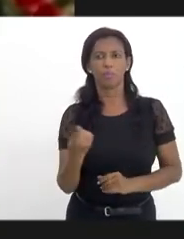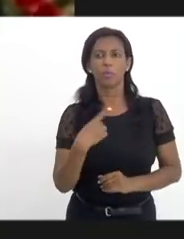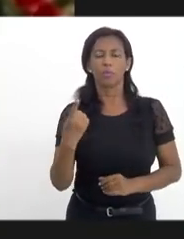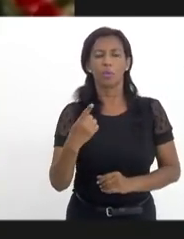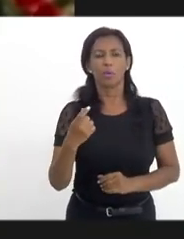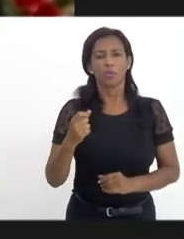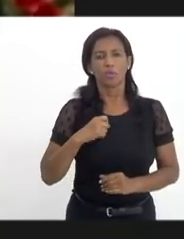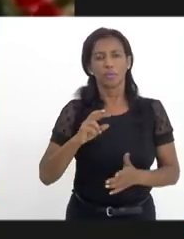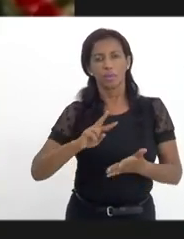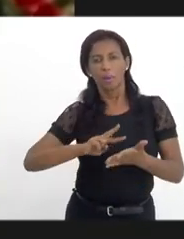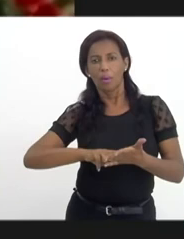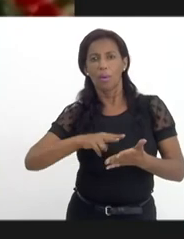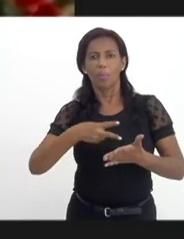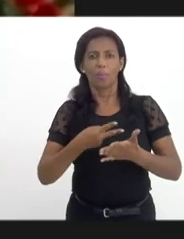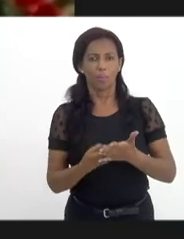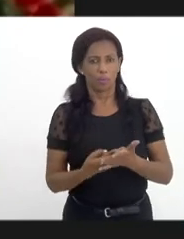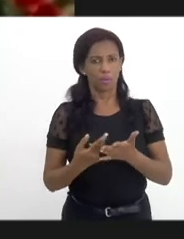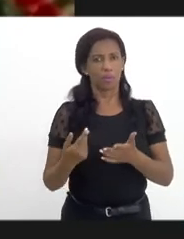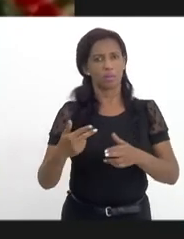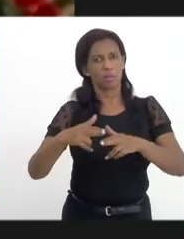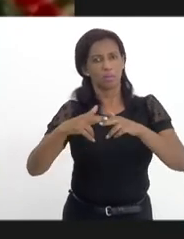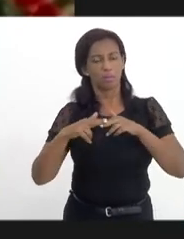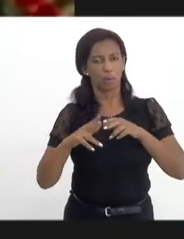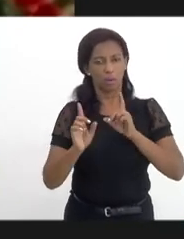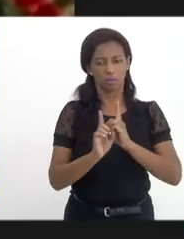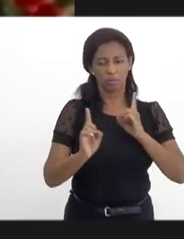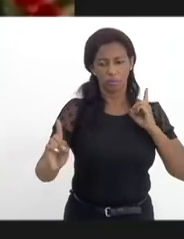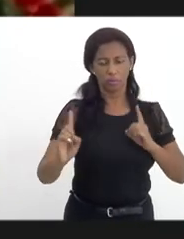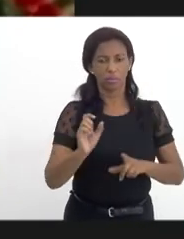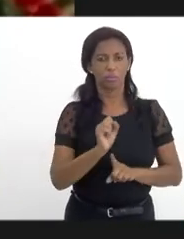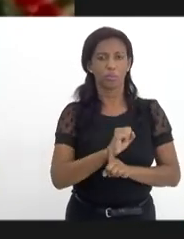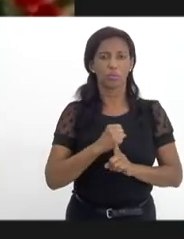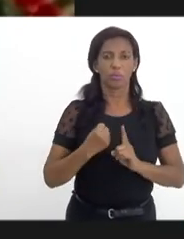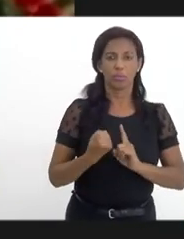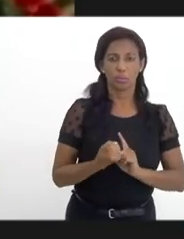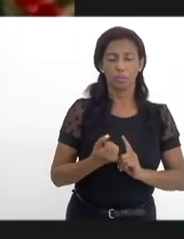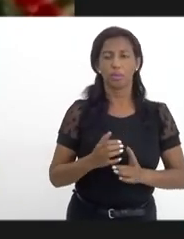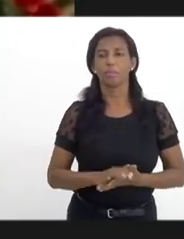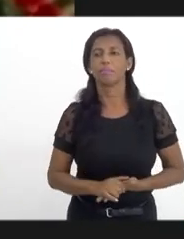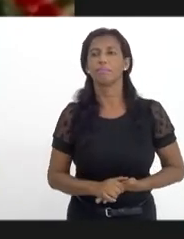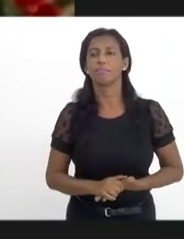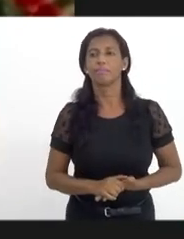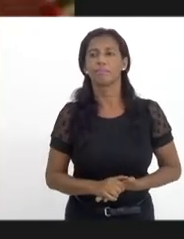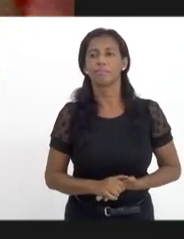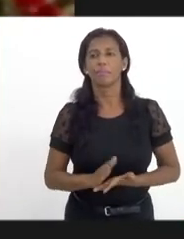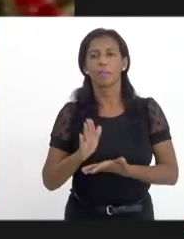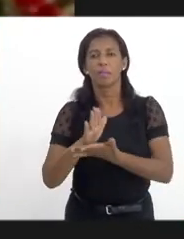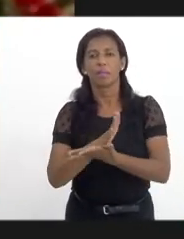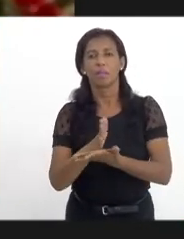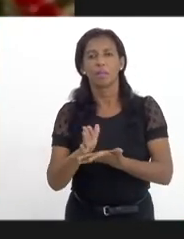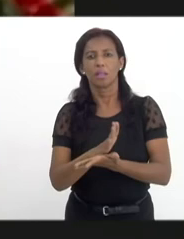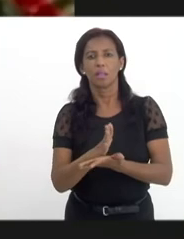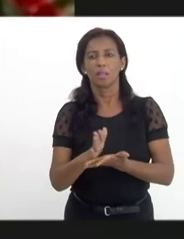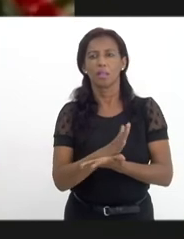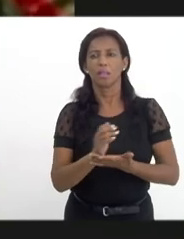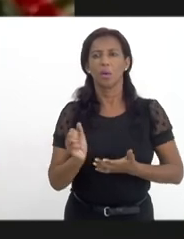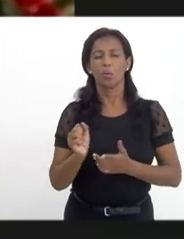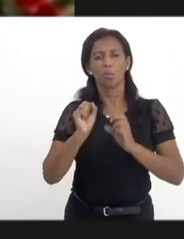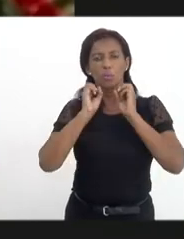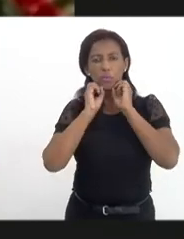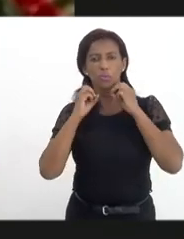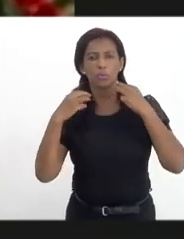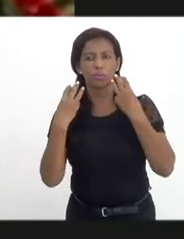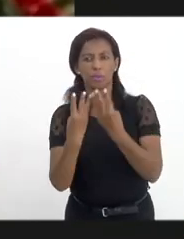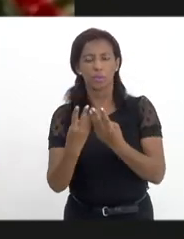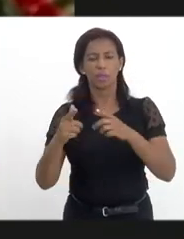algumas readaptações até mesmo por causa do distanciamento social e algumas oficinas, trabalhos em